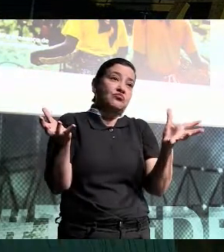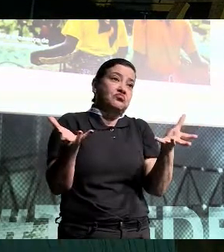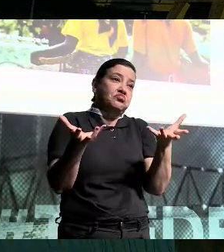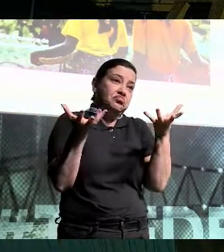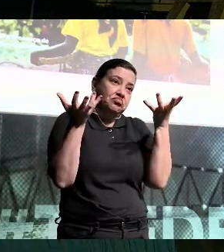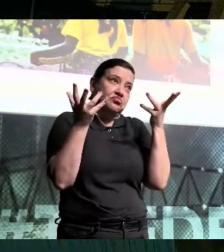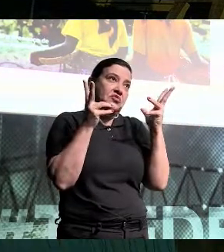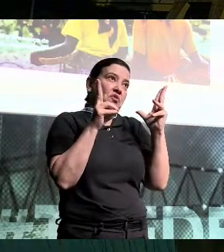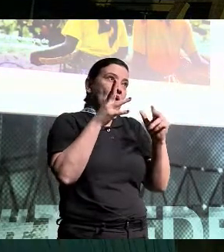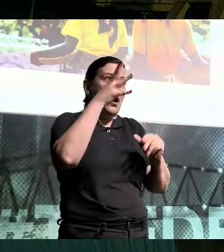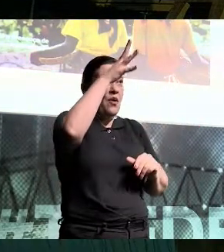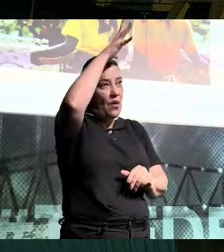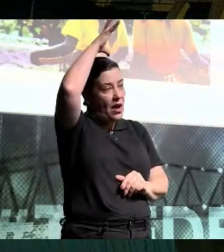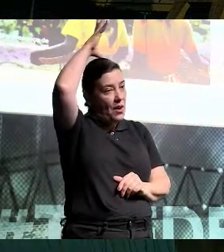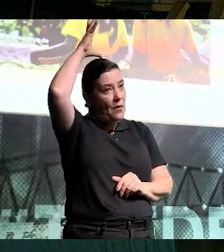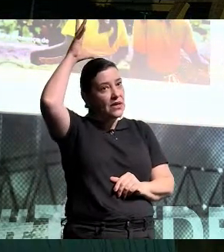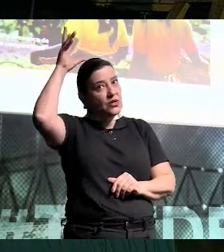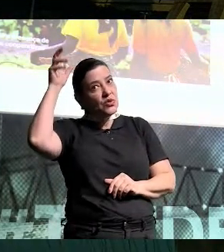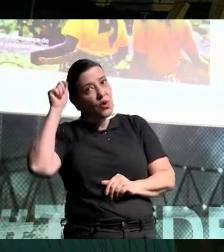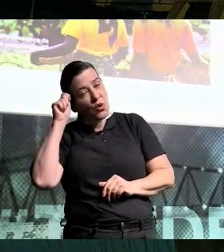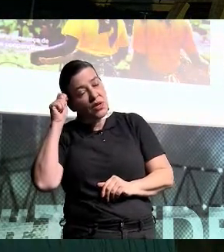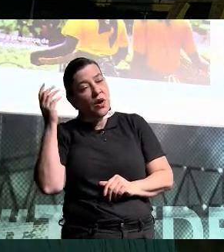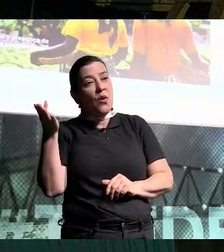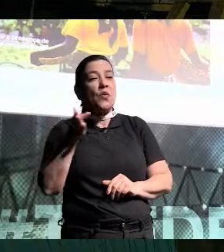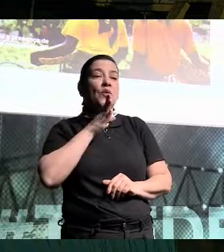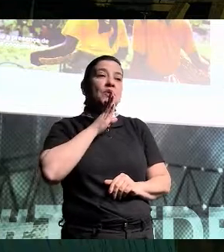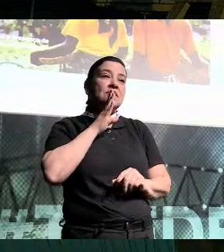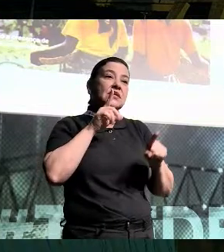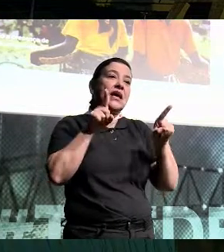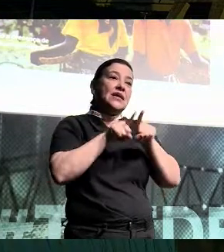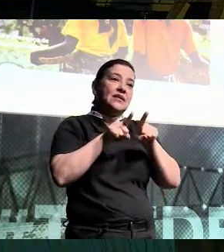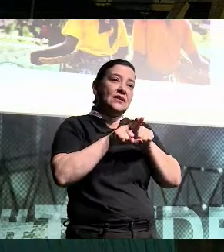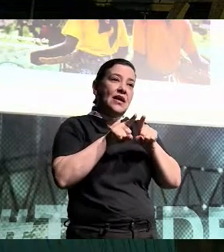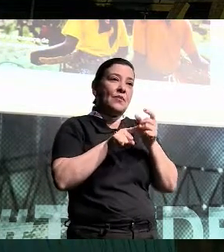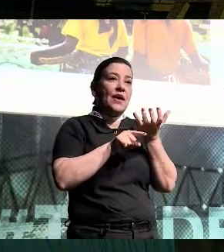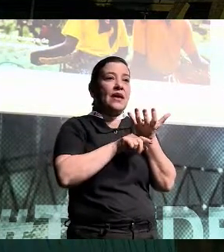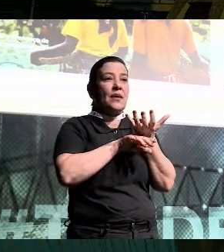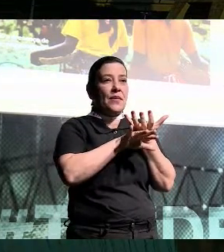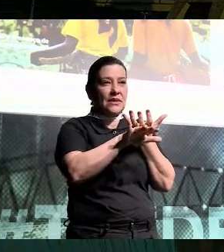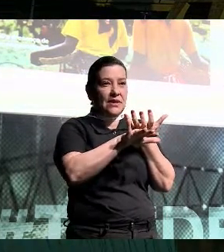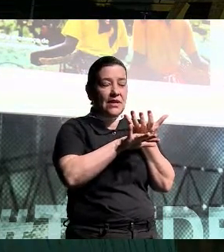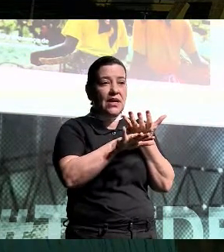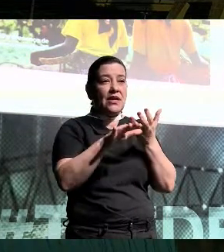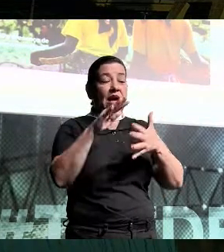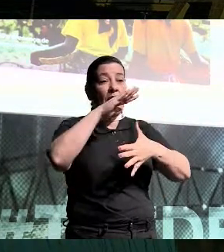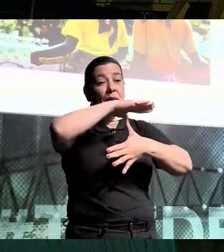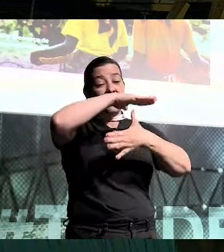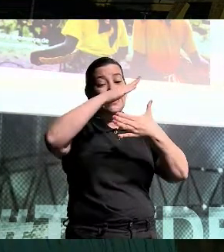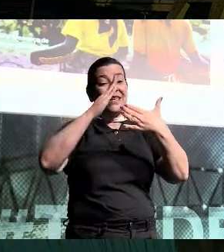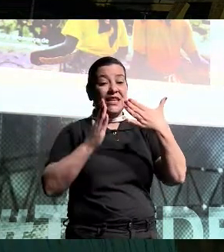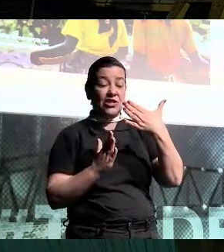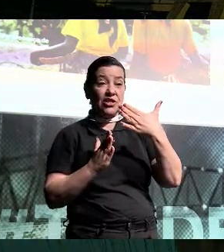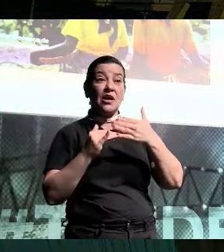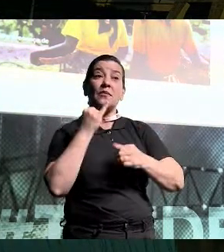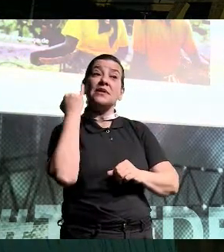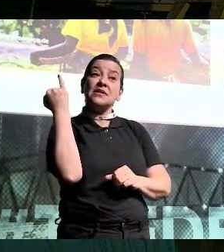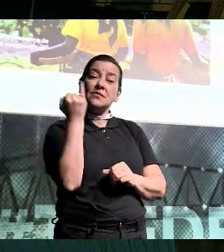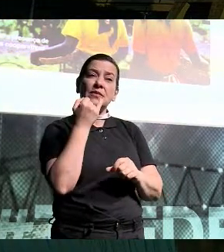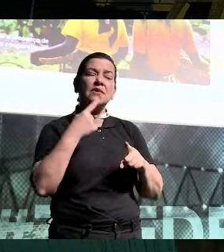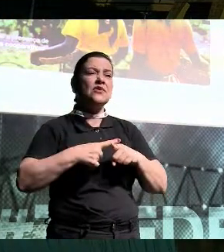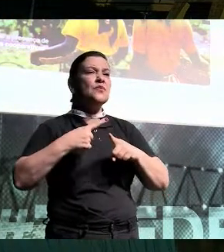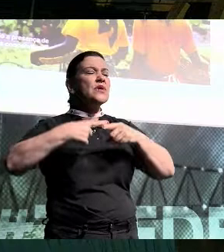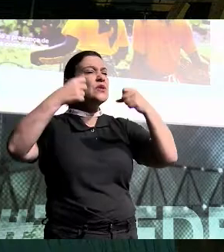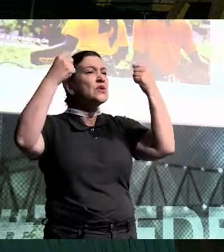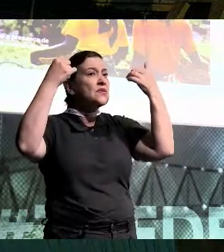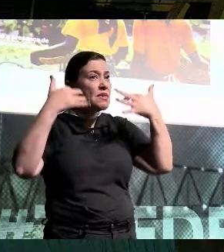a Amazônia ou não tão conhecido quanto a Mata Atlântica, por exemplo, mas ele é um bioma muito importante. Mas por que eu estou falando tanto